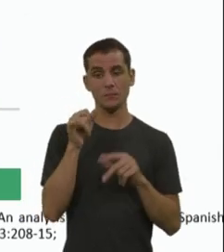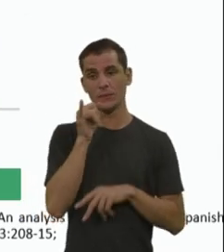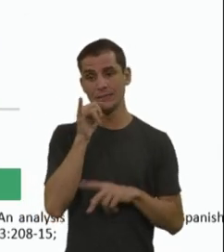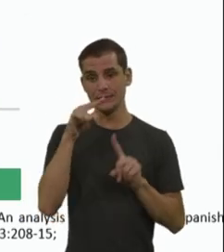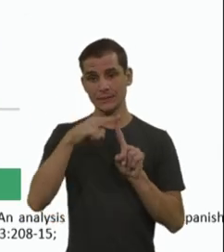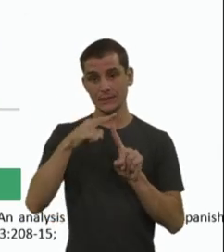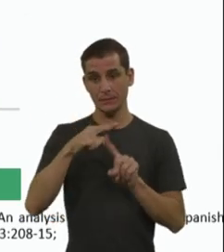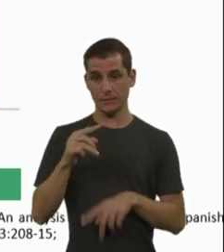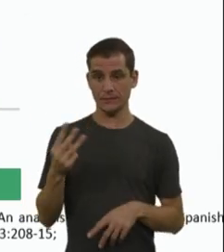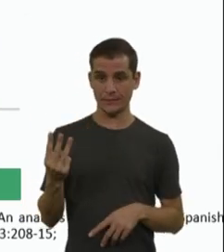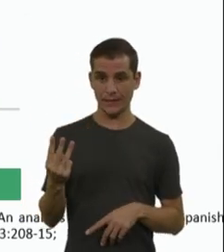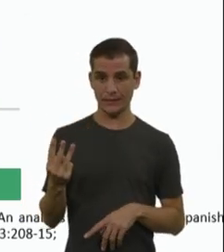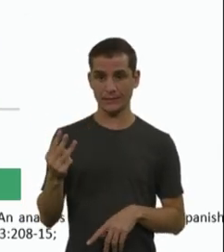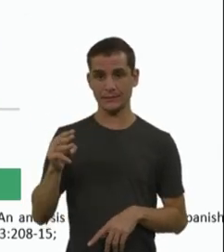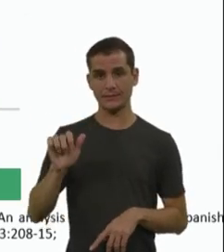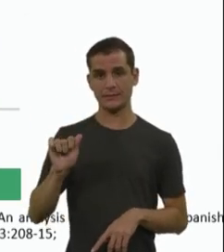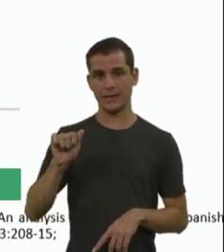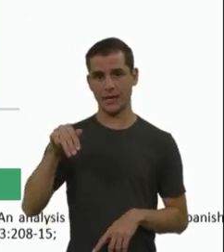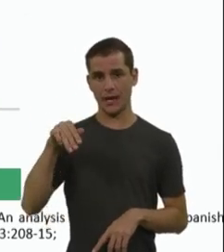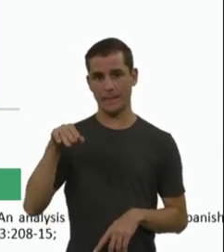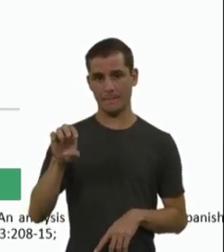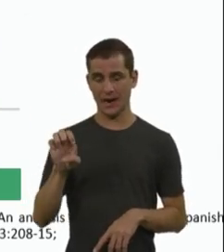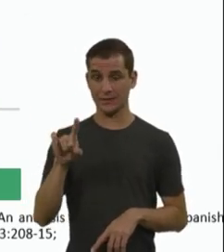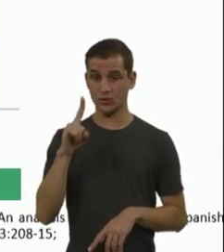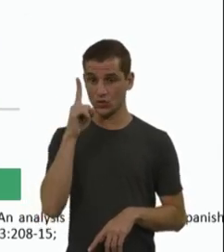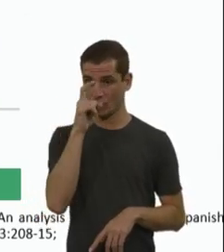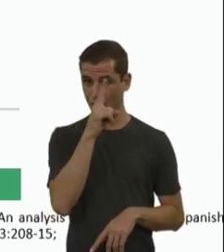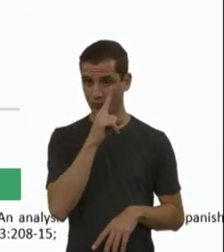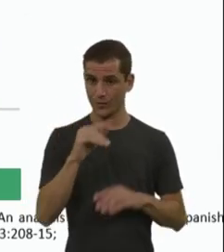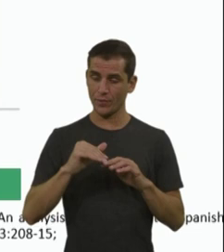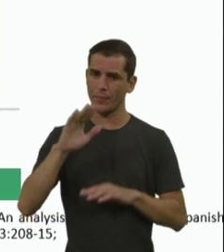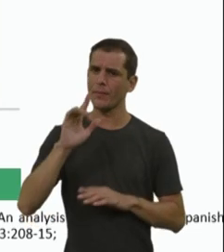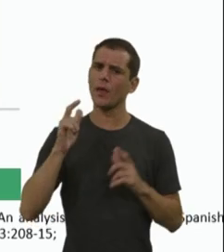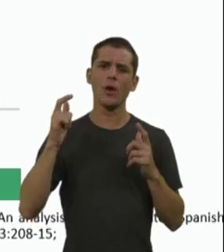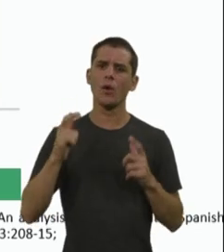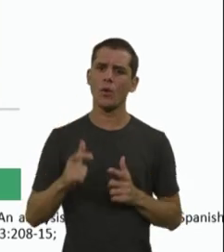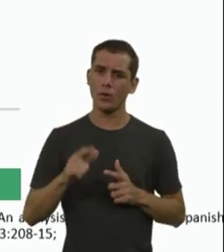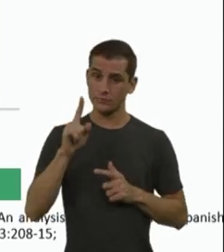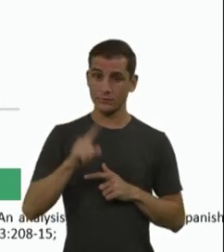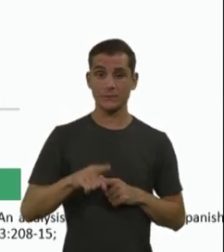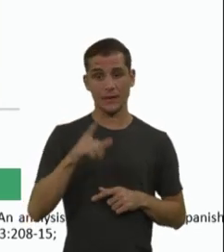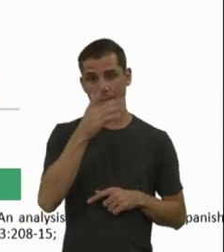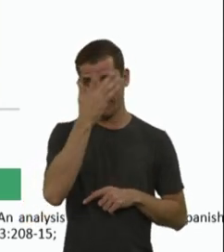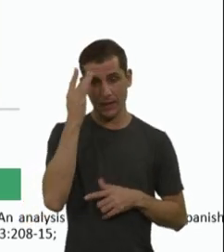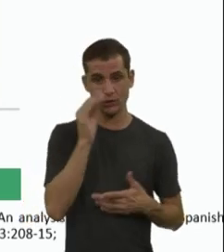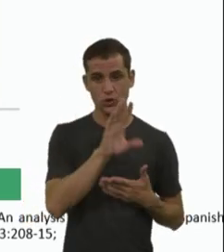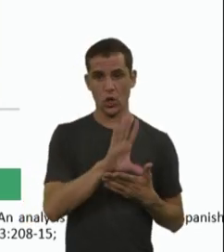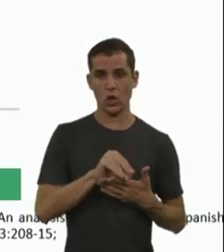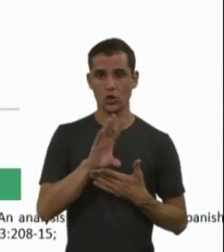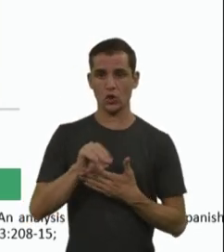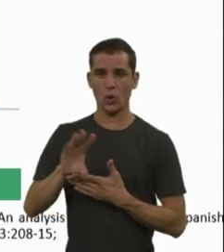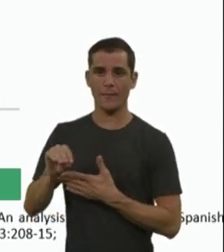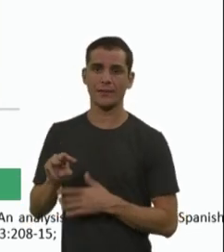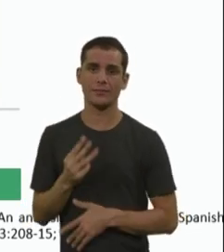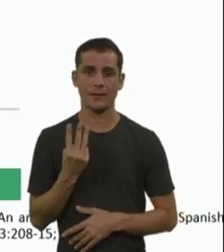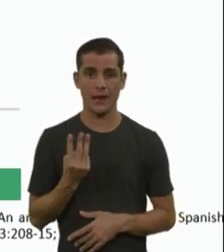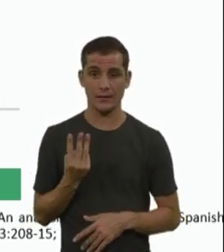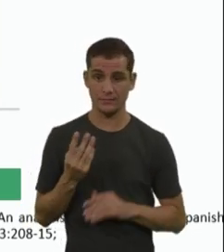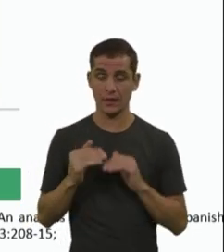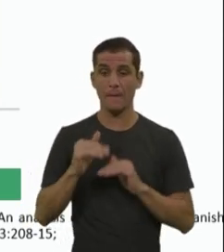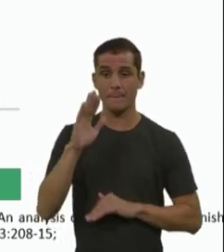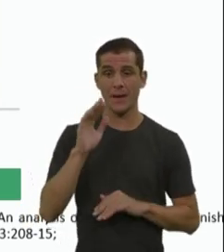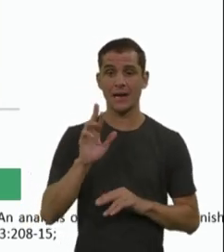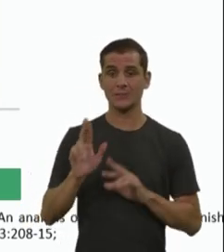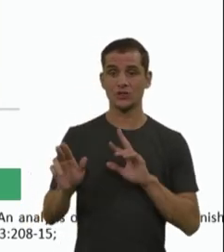que a gente tem é aqui, então quando o paciente ele apresenta três cópias, porque isso é mais heterogêneo, então na maioria